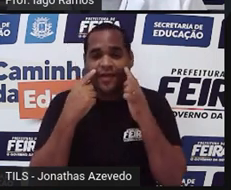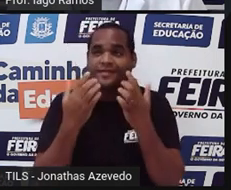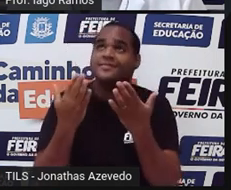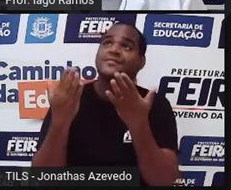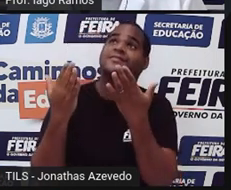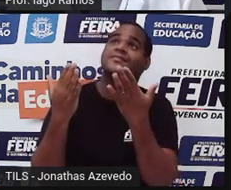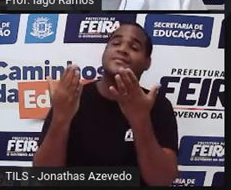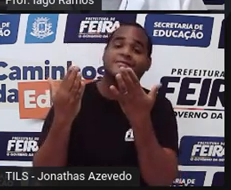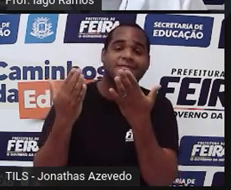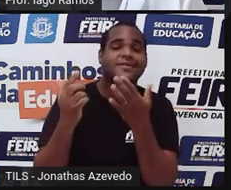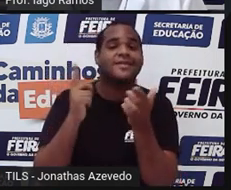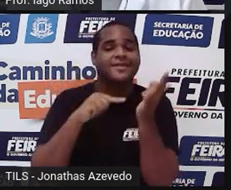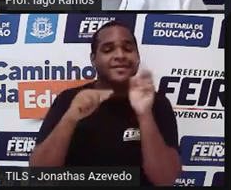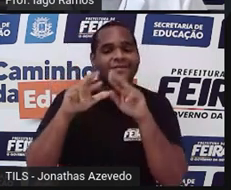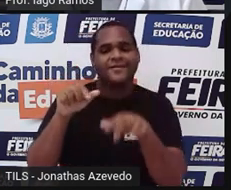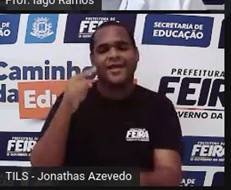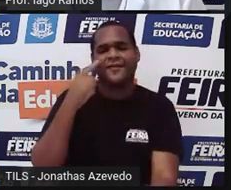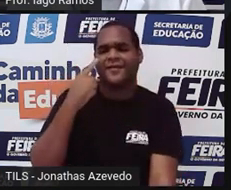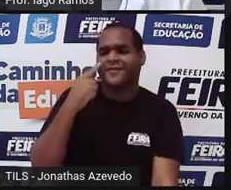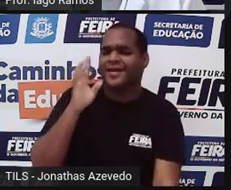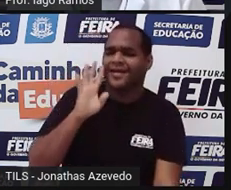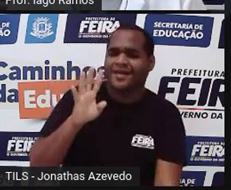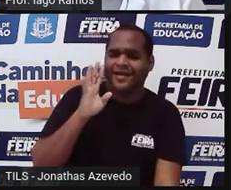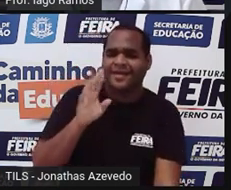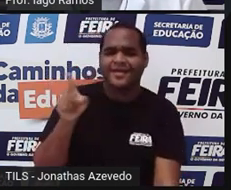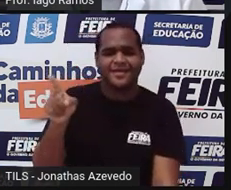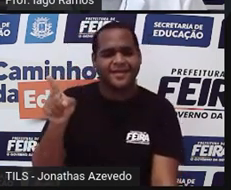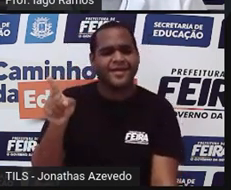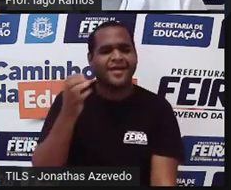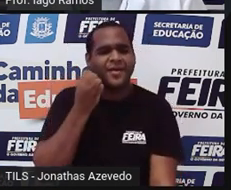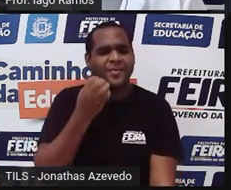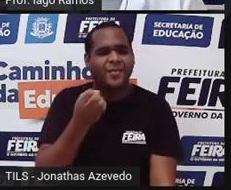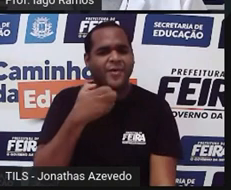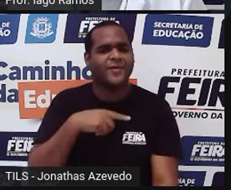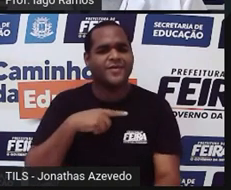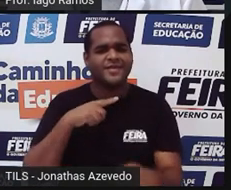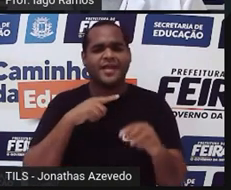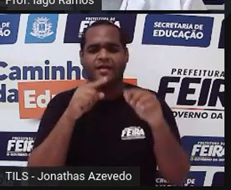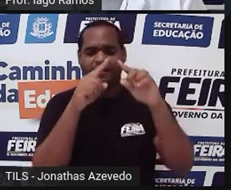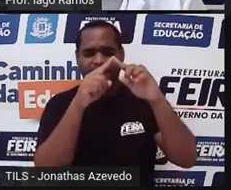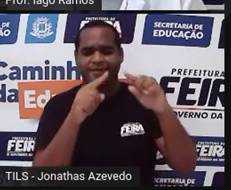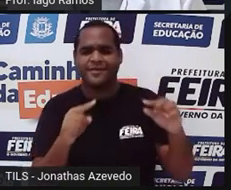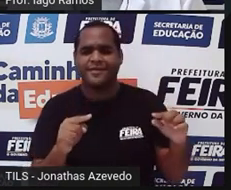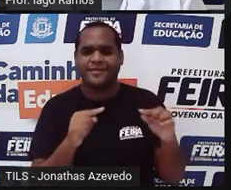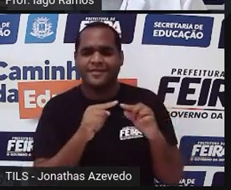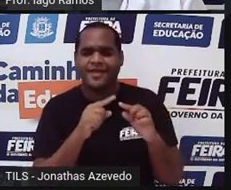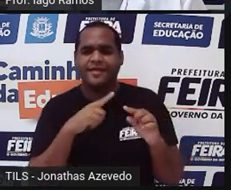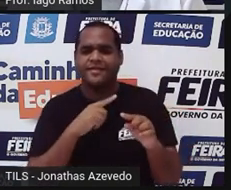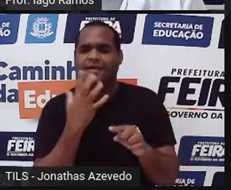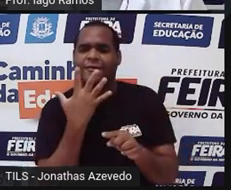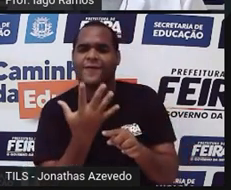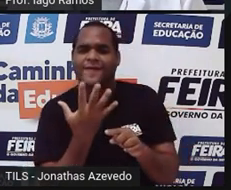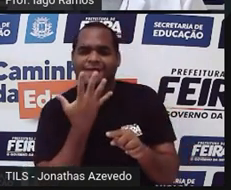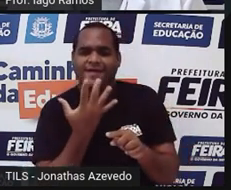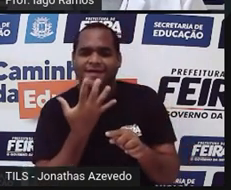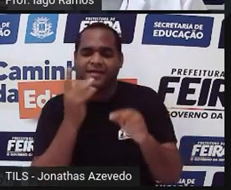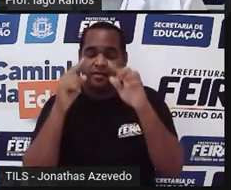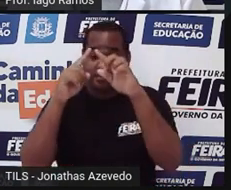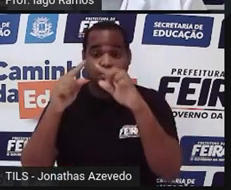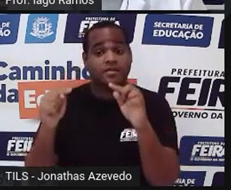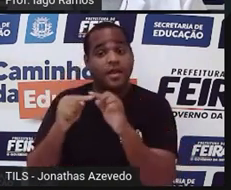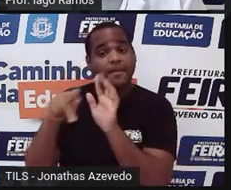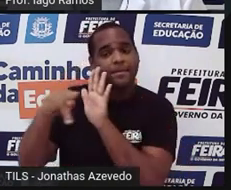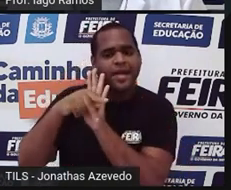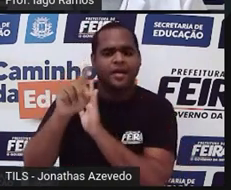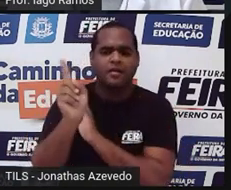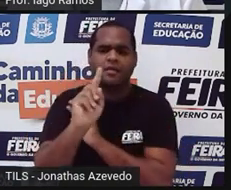aqui, dá só uma olhada em quantos triângulos... Vou tentar pintá-los aqui, ó... Quantos triângulos não fazem parte